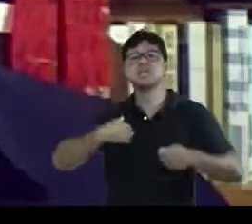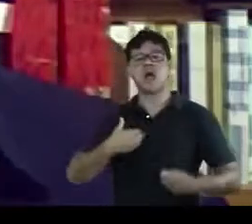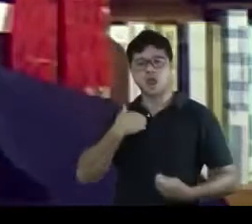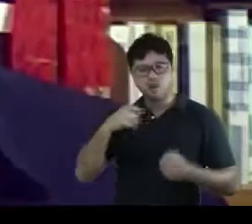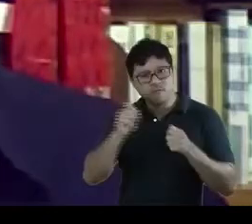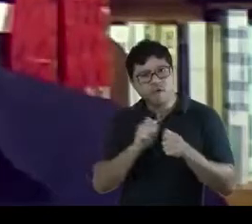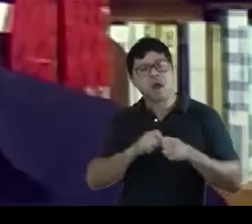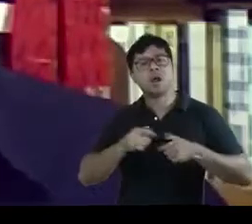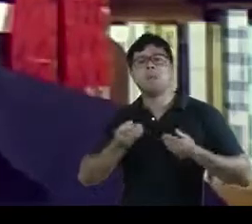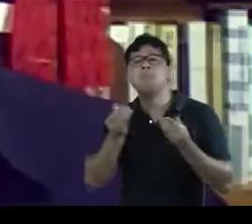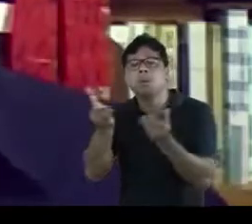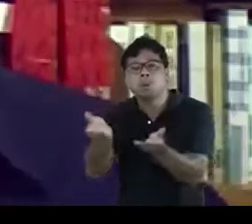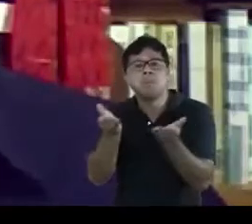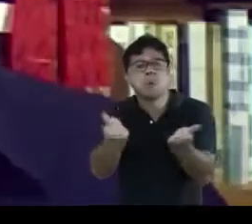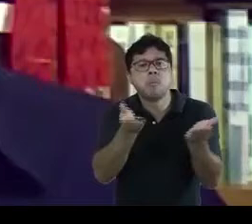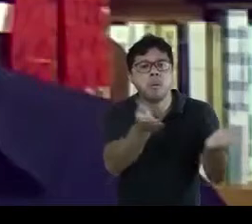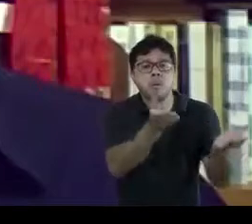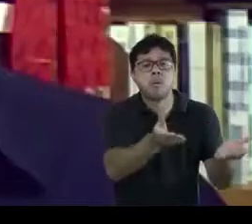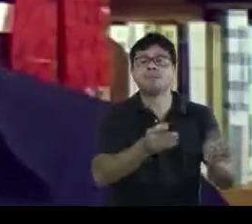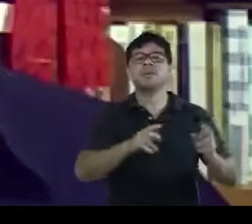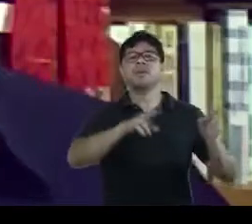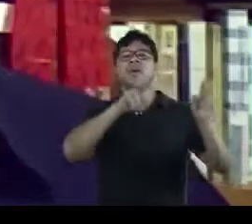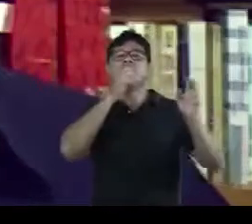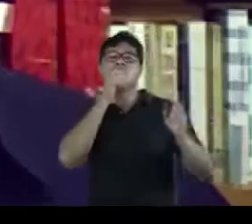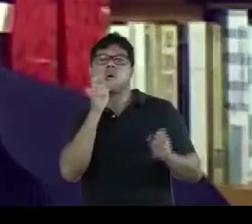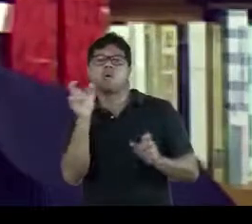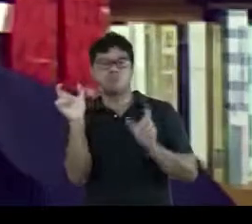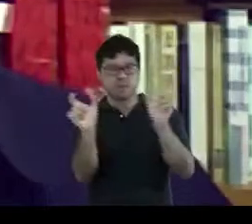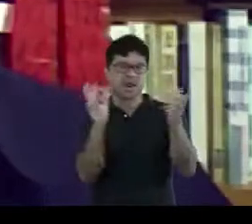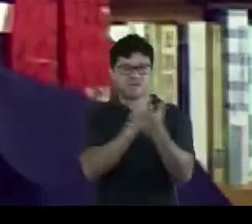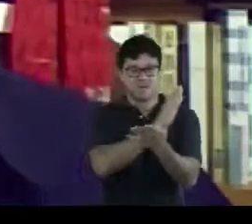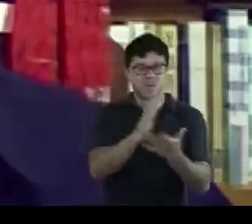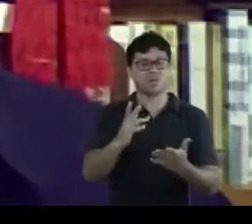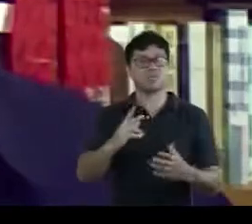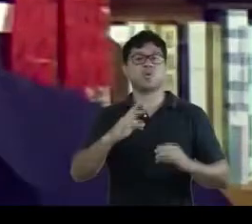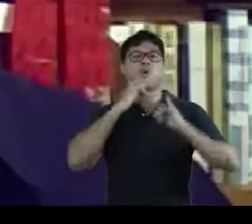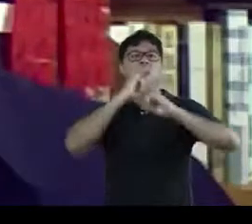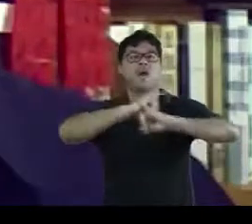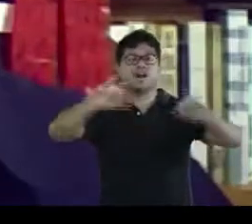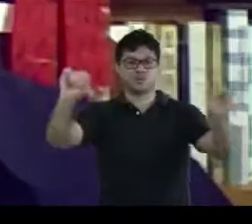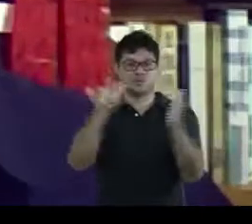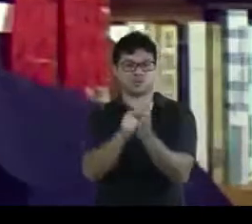grandes partidas e livros nos seguintes termos, conforme um anúncio.